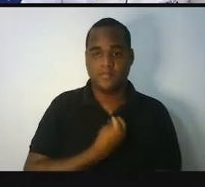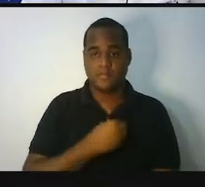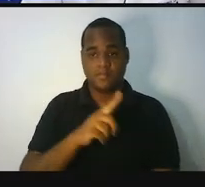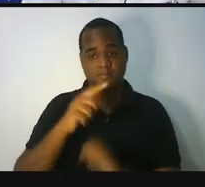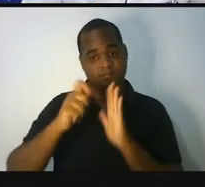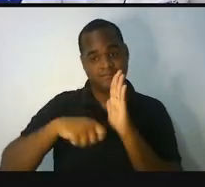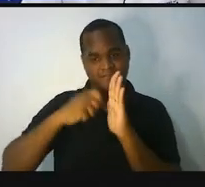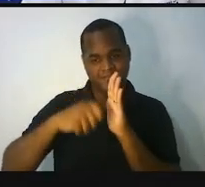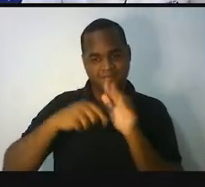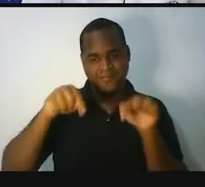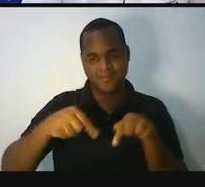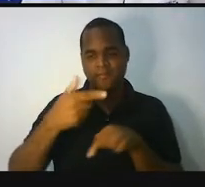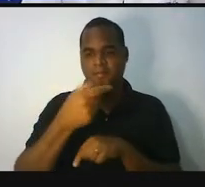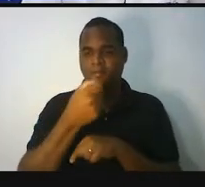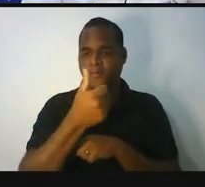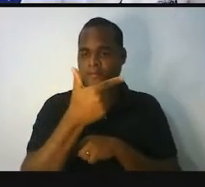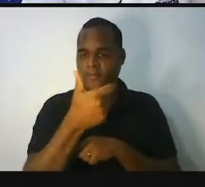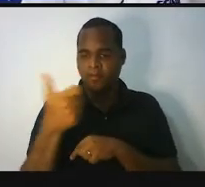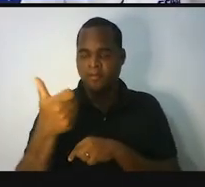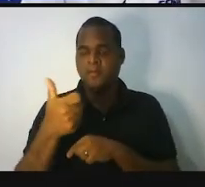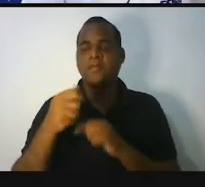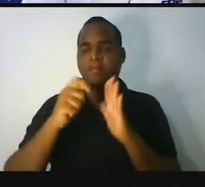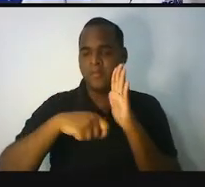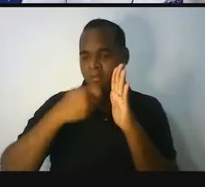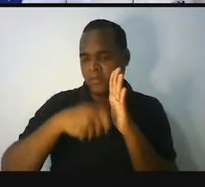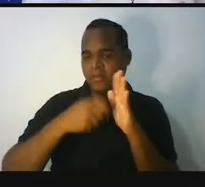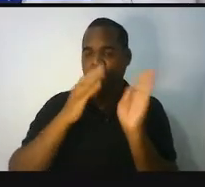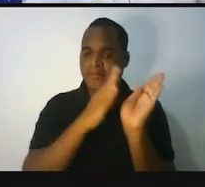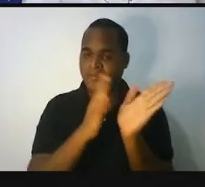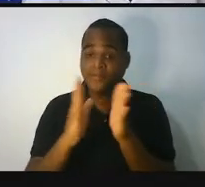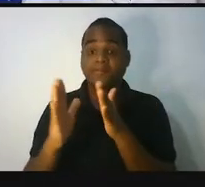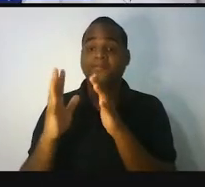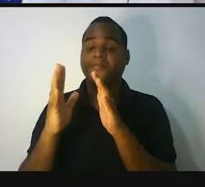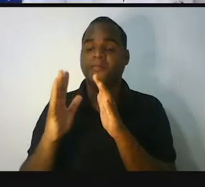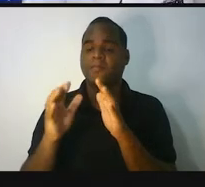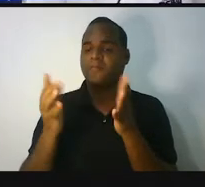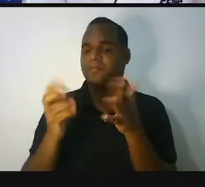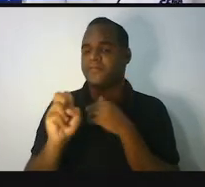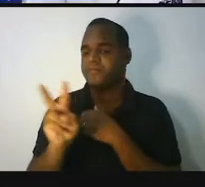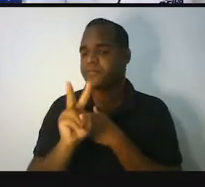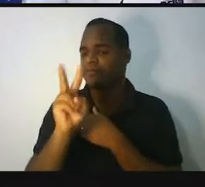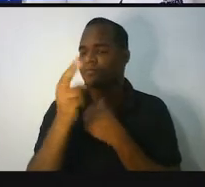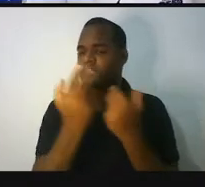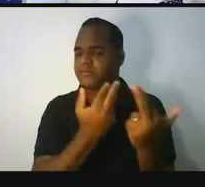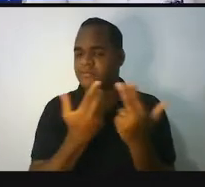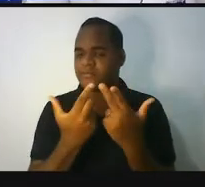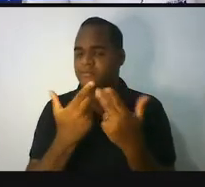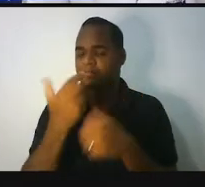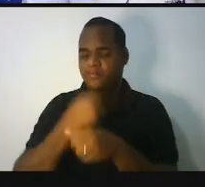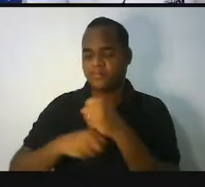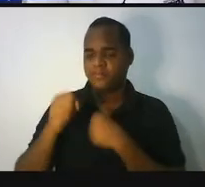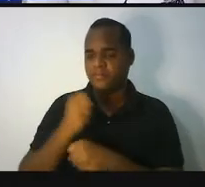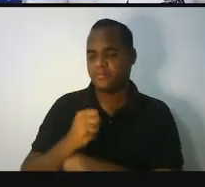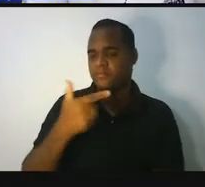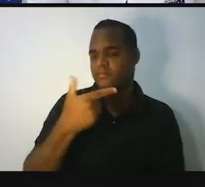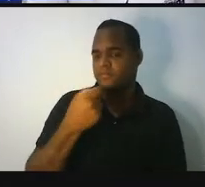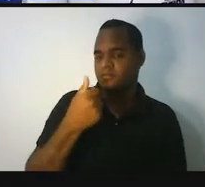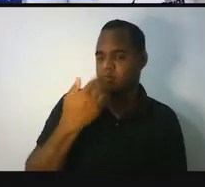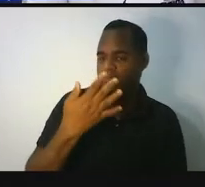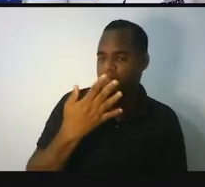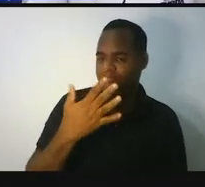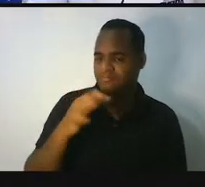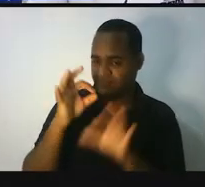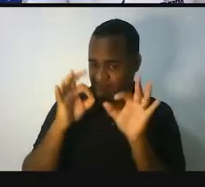gravada, em 2021, né? Esses valores não são iguais os valores de 2014. Com